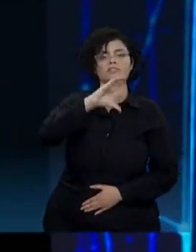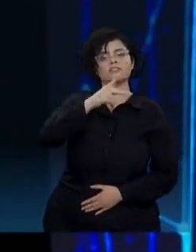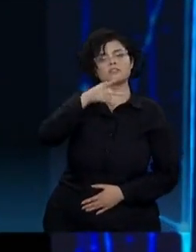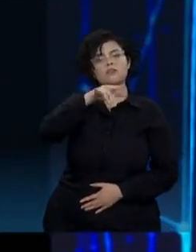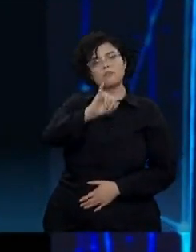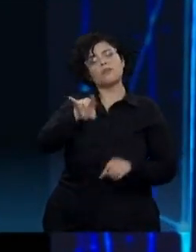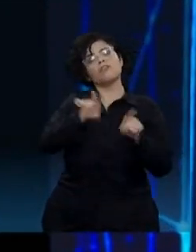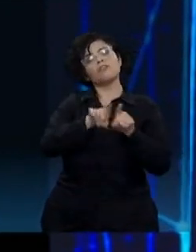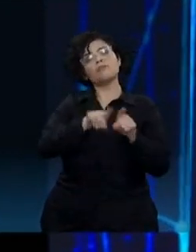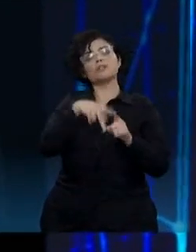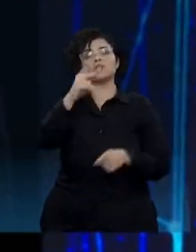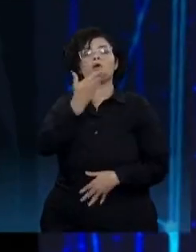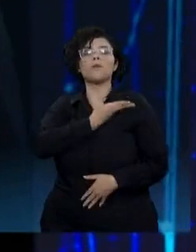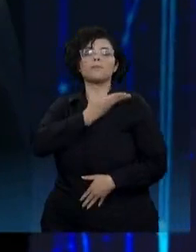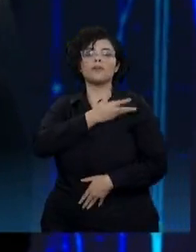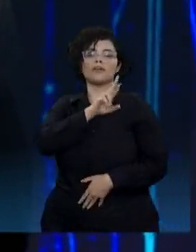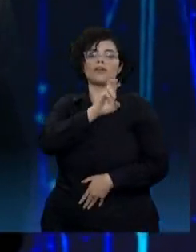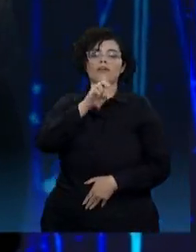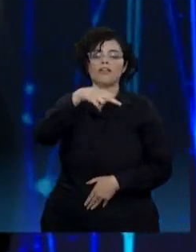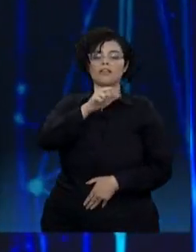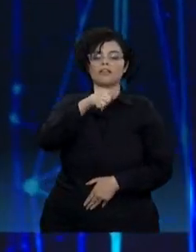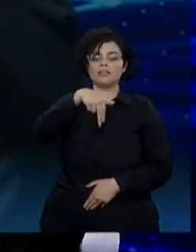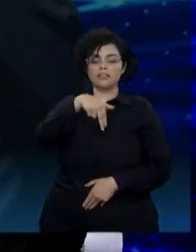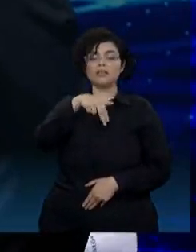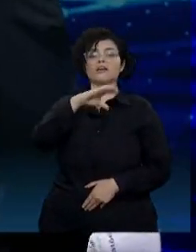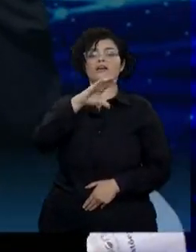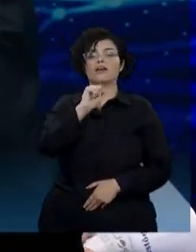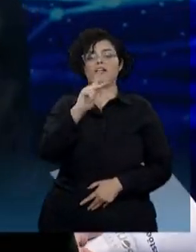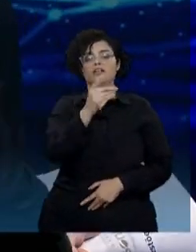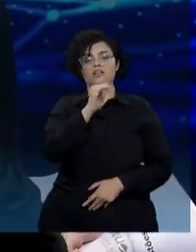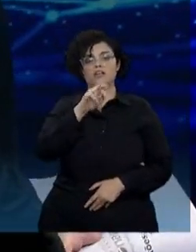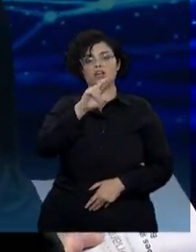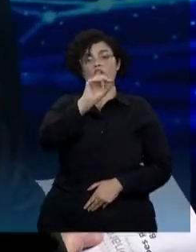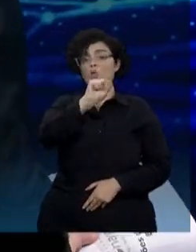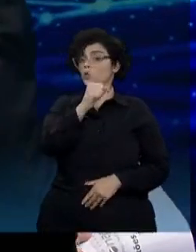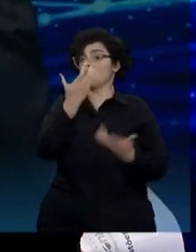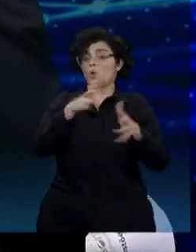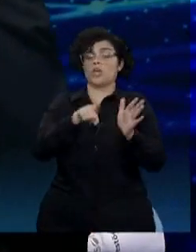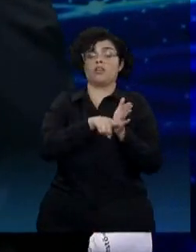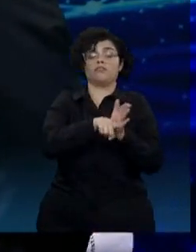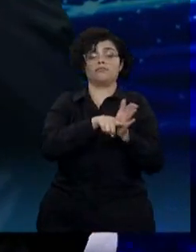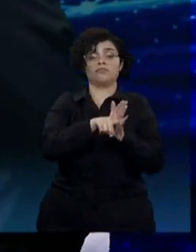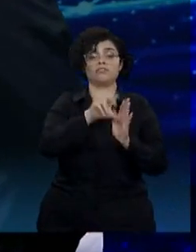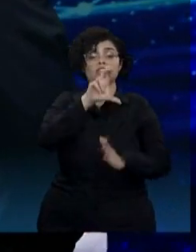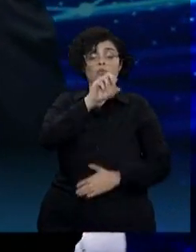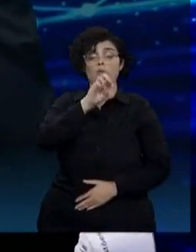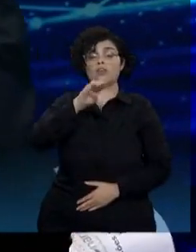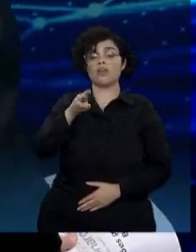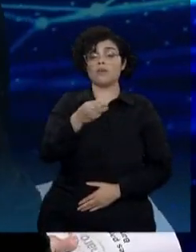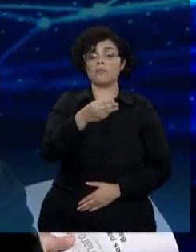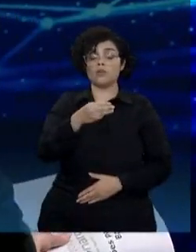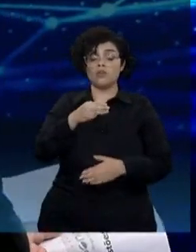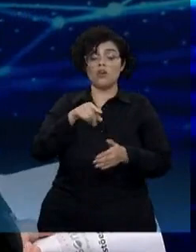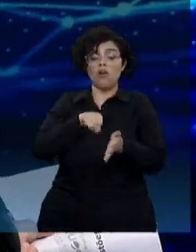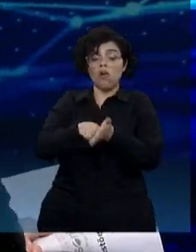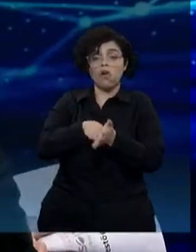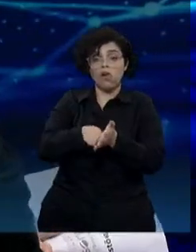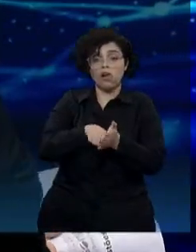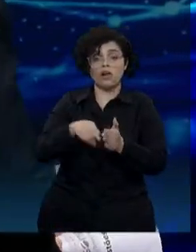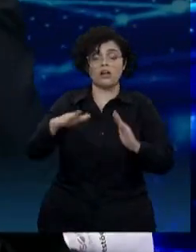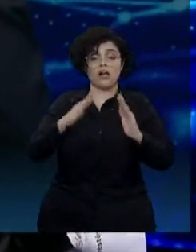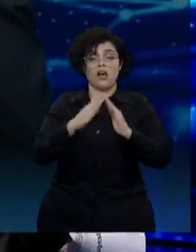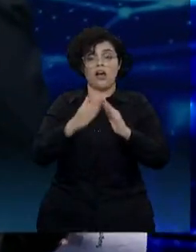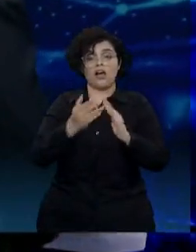Renan Calheiros e Omar Aziz não quis investigar. 50 milhões torrado numa casa de maconha.